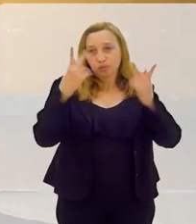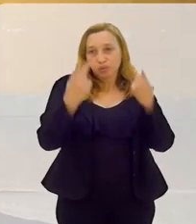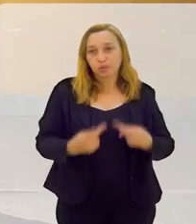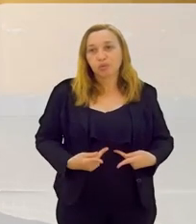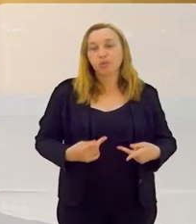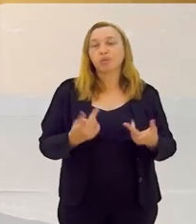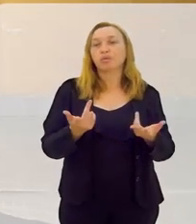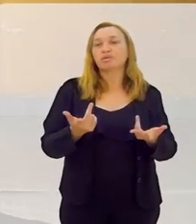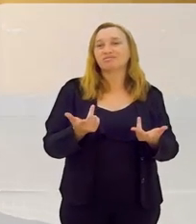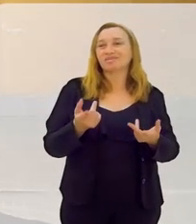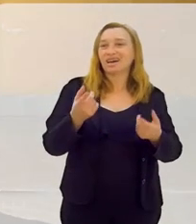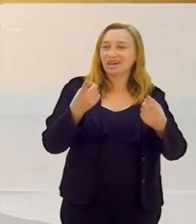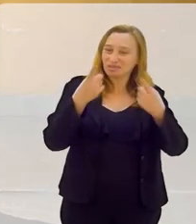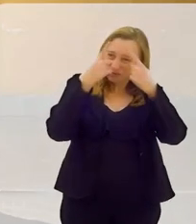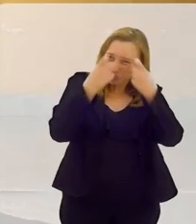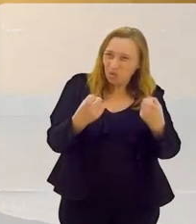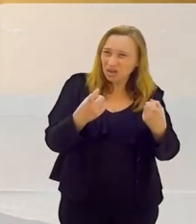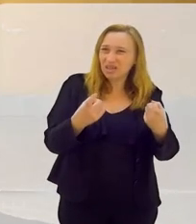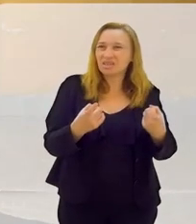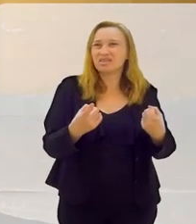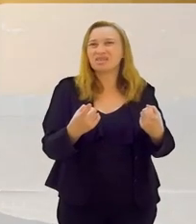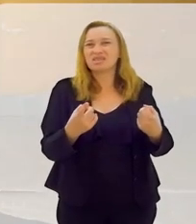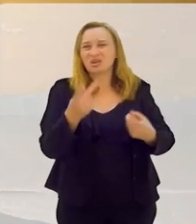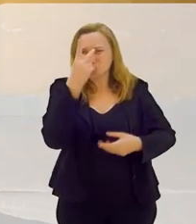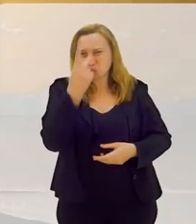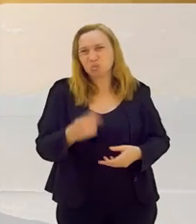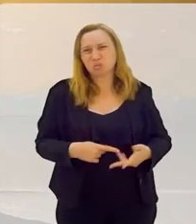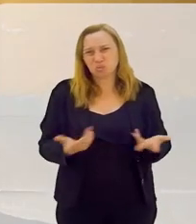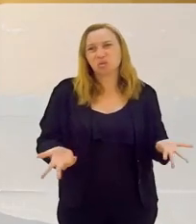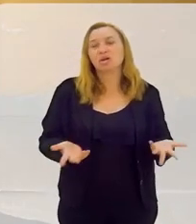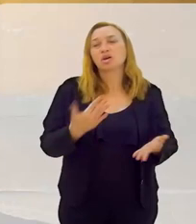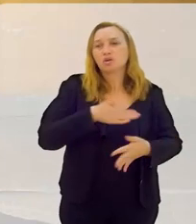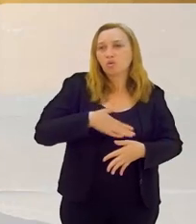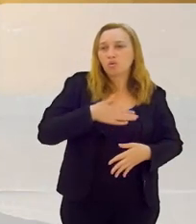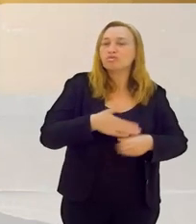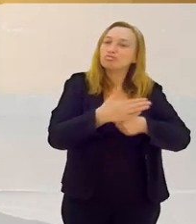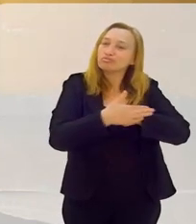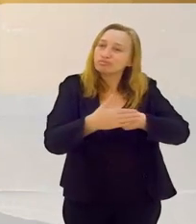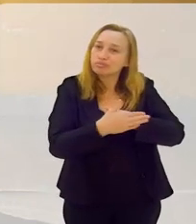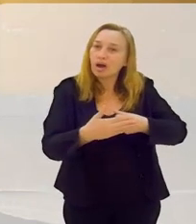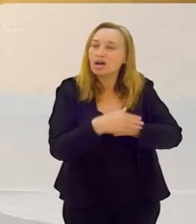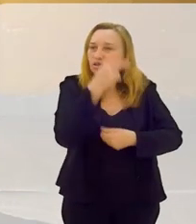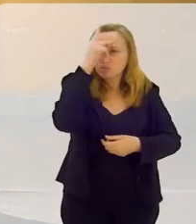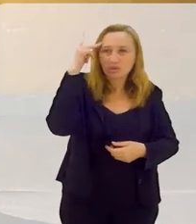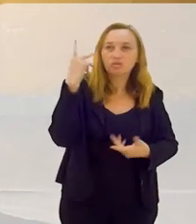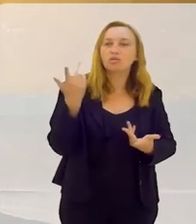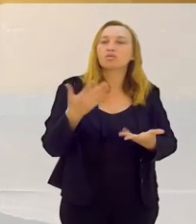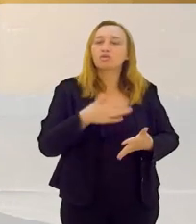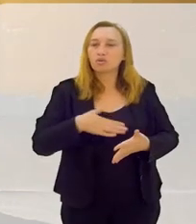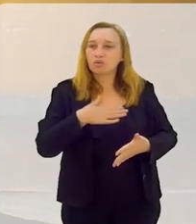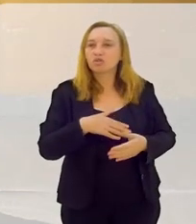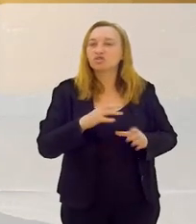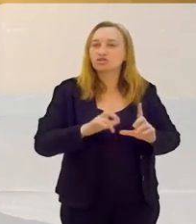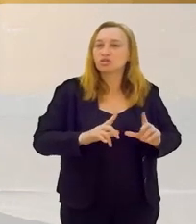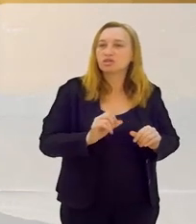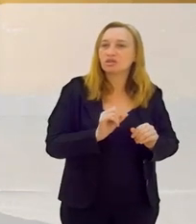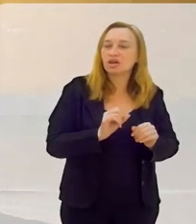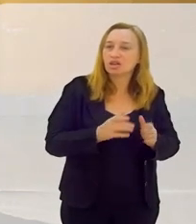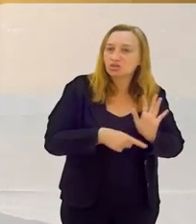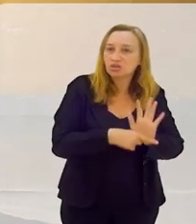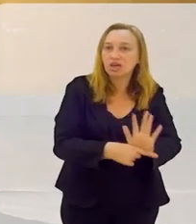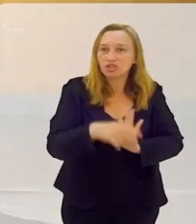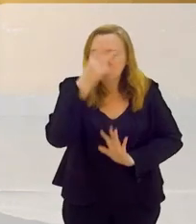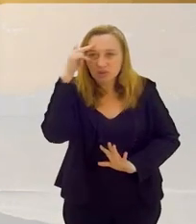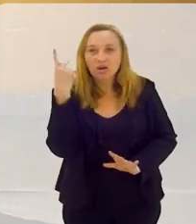humano anda muito agressivo, anda muito pensando no seu umbigo. E eu gosto de abraçar as pessoas, eu gosto de fazer pelas